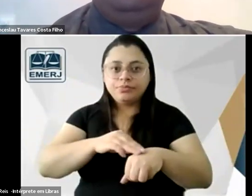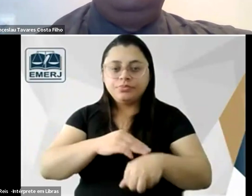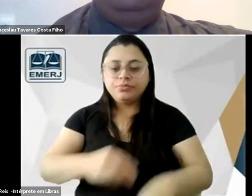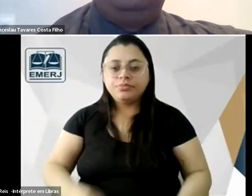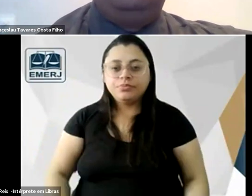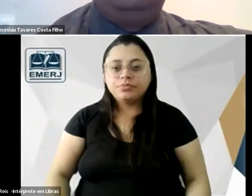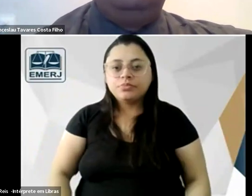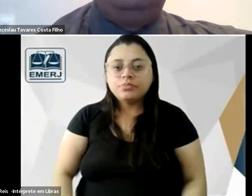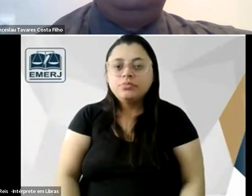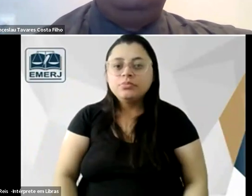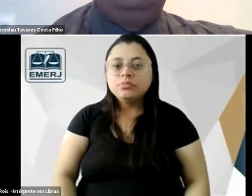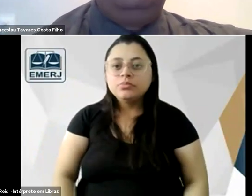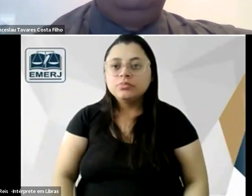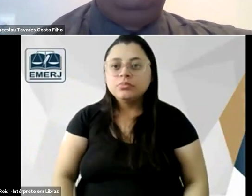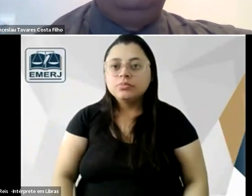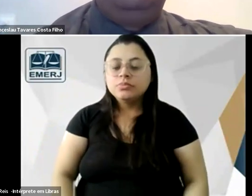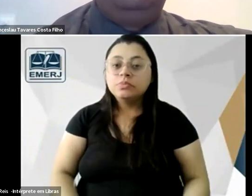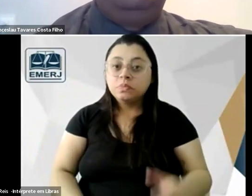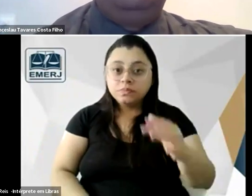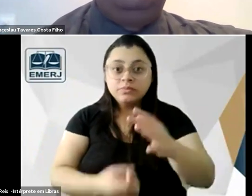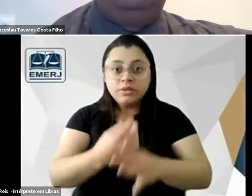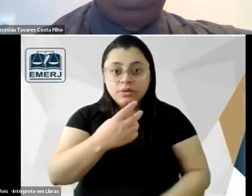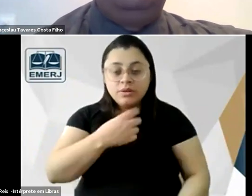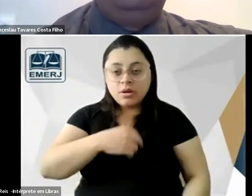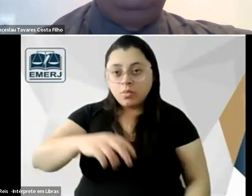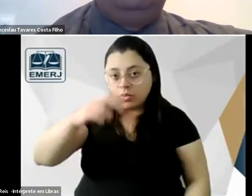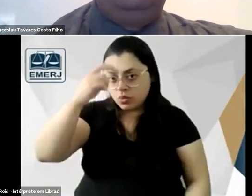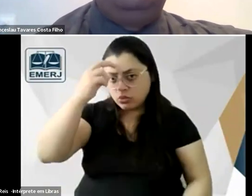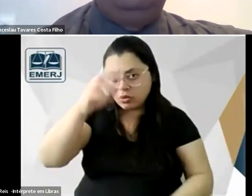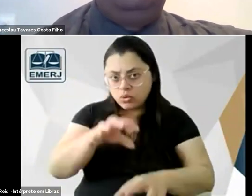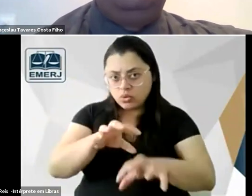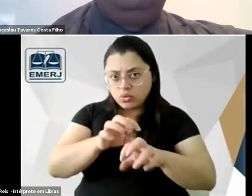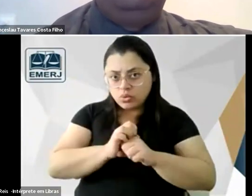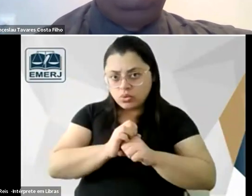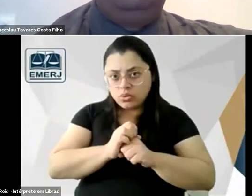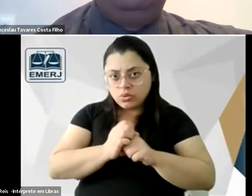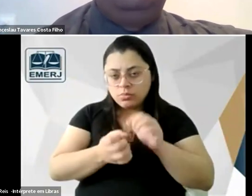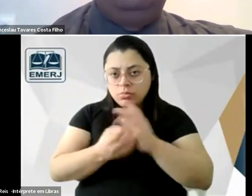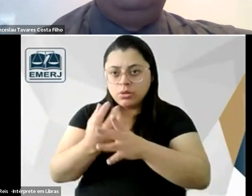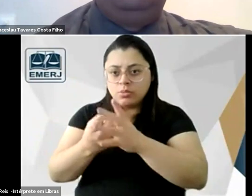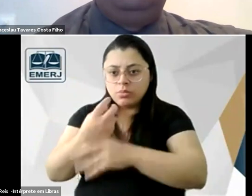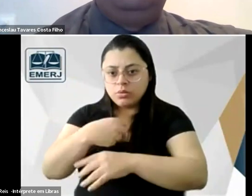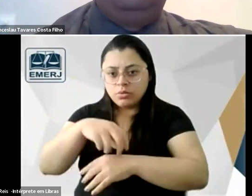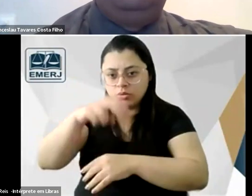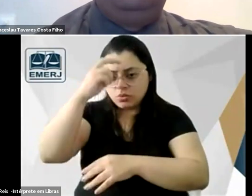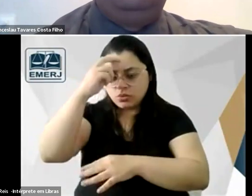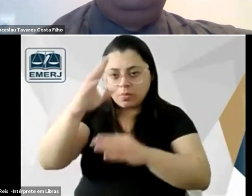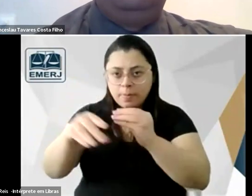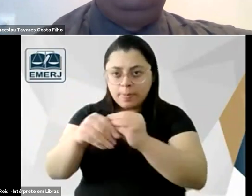e gerar uma cultura que ao mesmo tempo absorve as contribuições culturais mestiças do índio e do negro